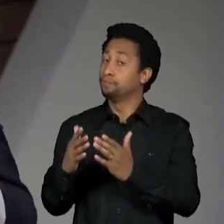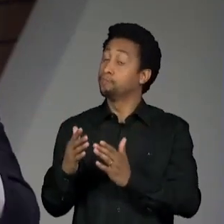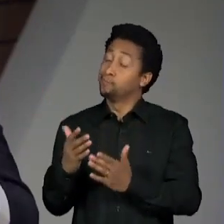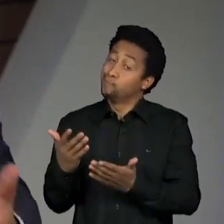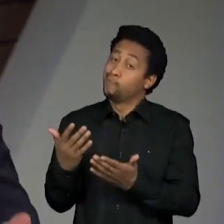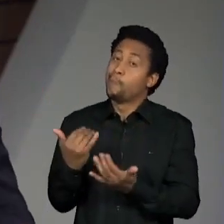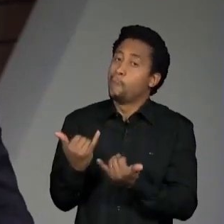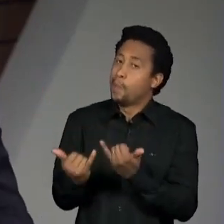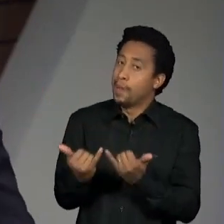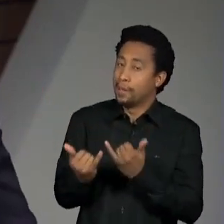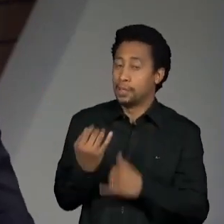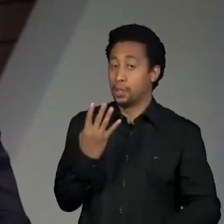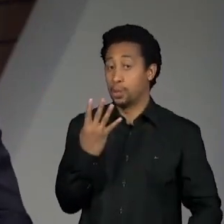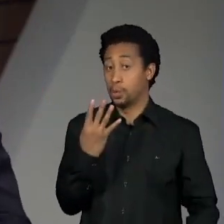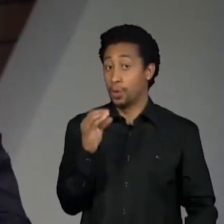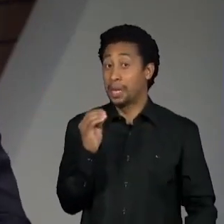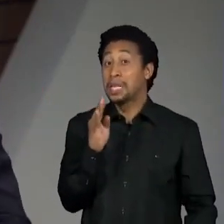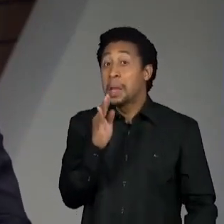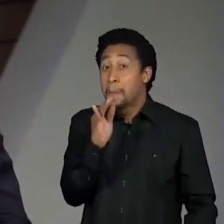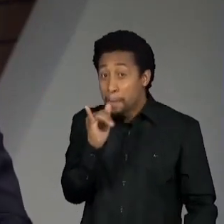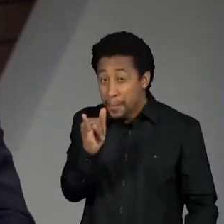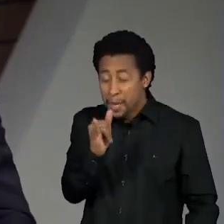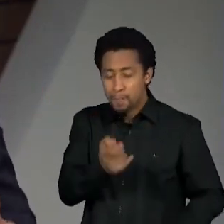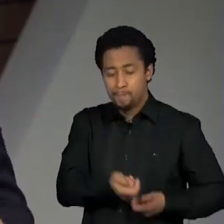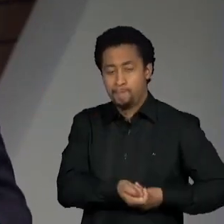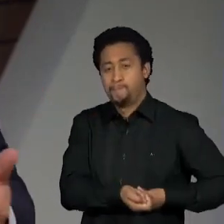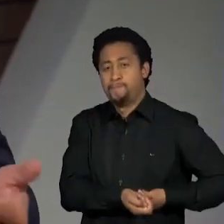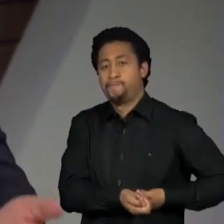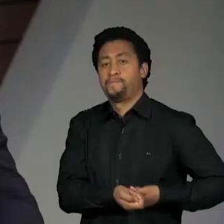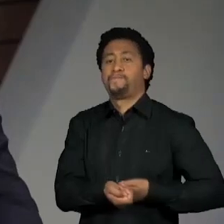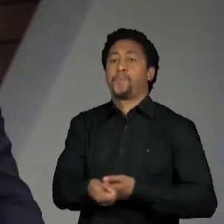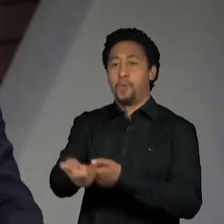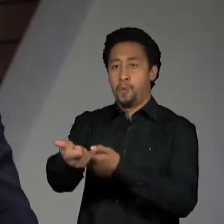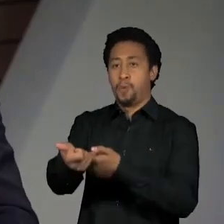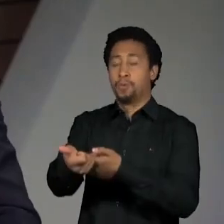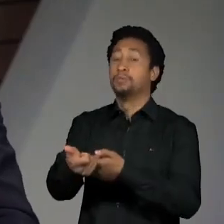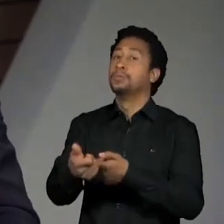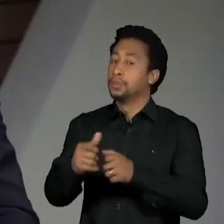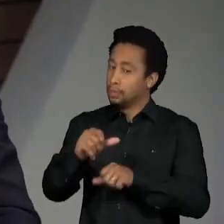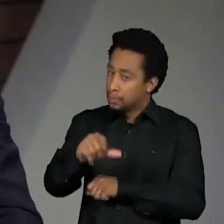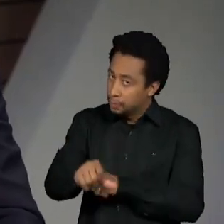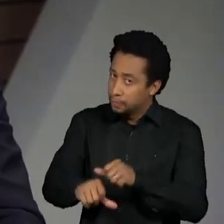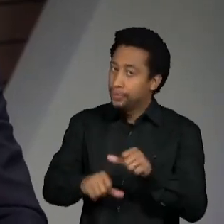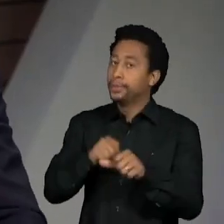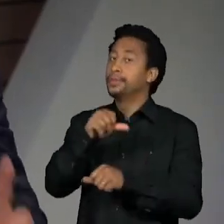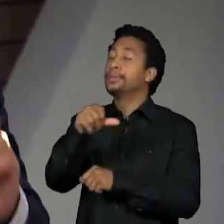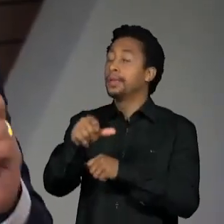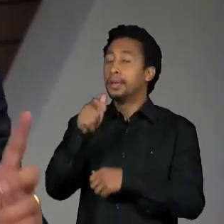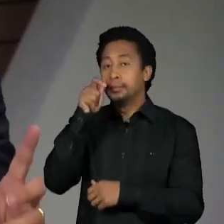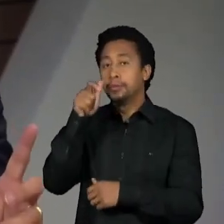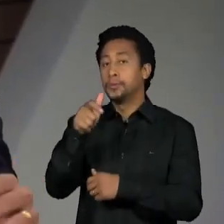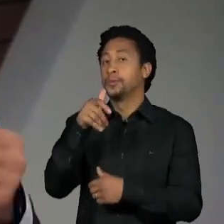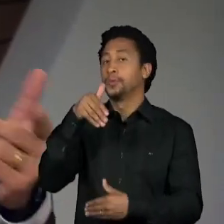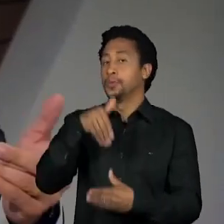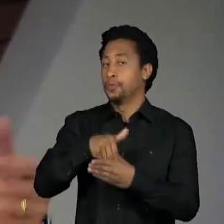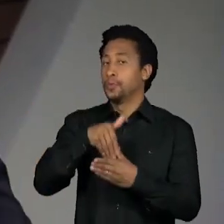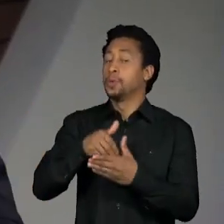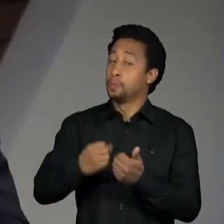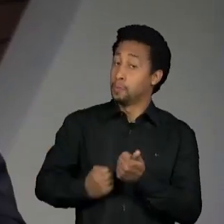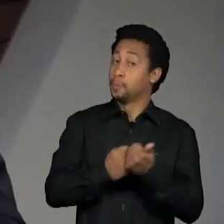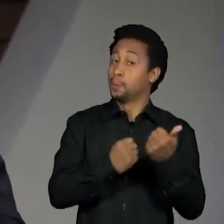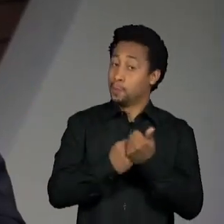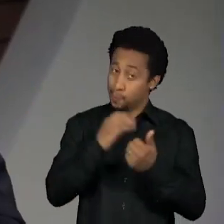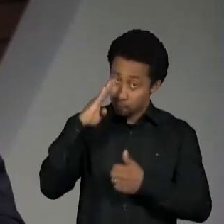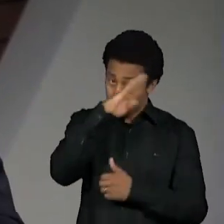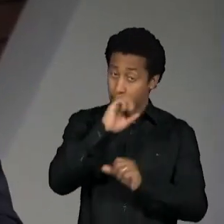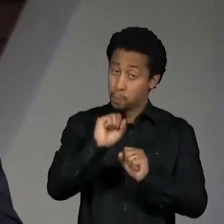40 bilhões que vão ser colocados na economia darão algum efeito para o presidente, pelo menos, levar pro segundo